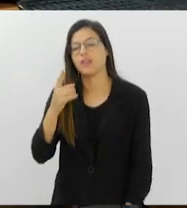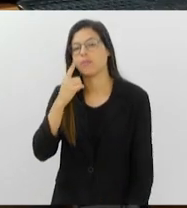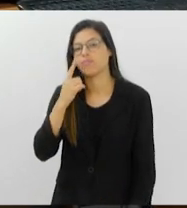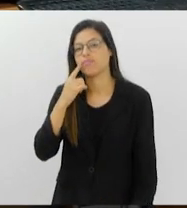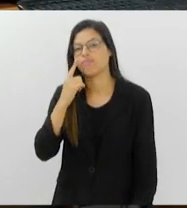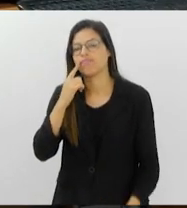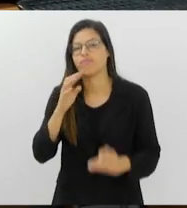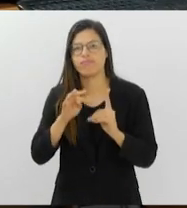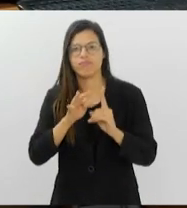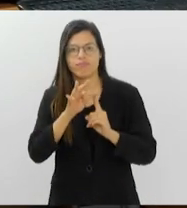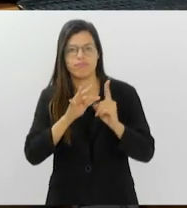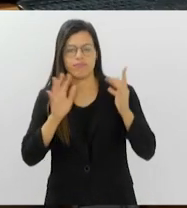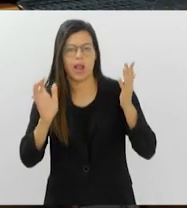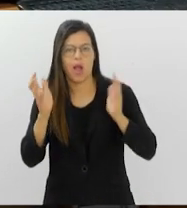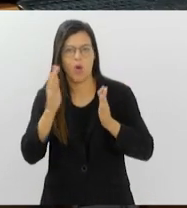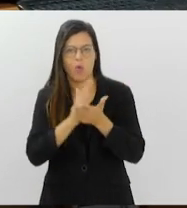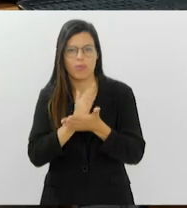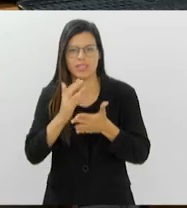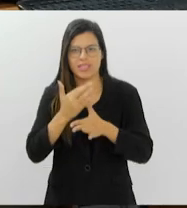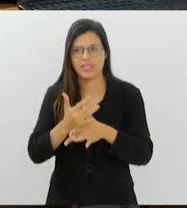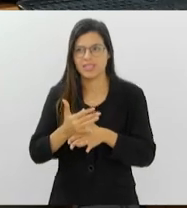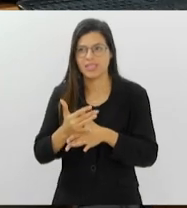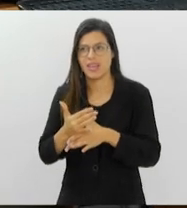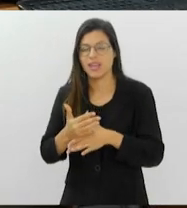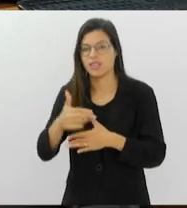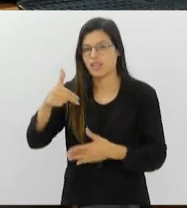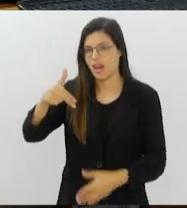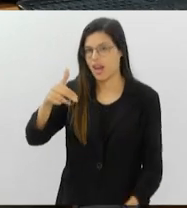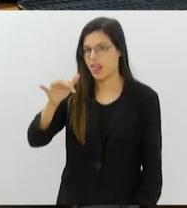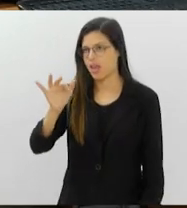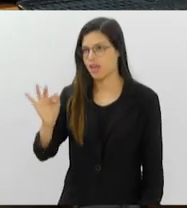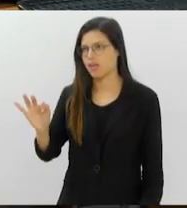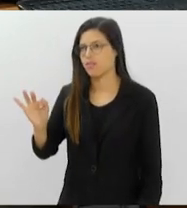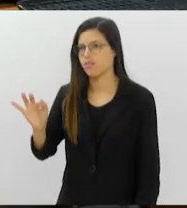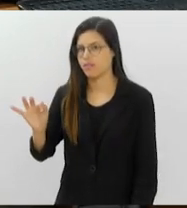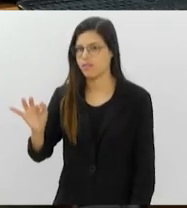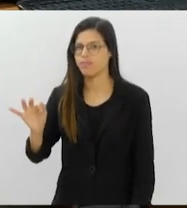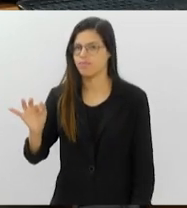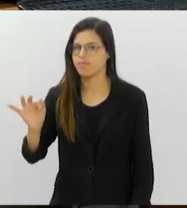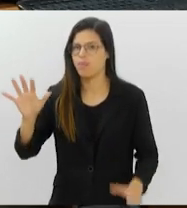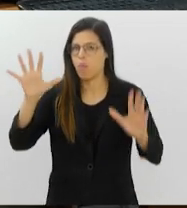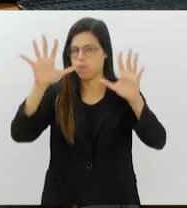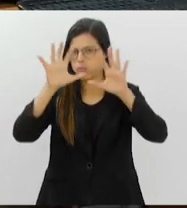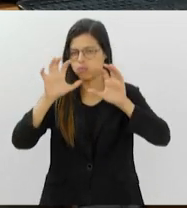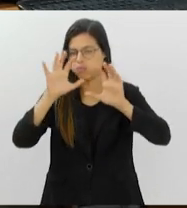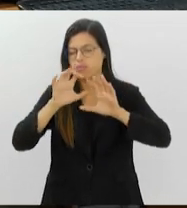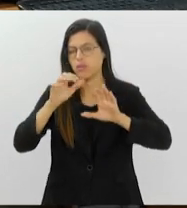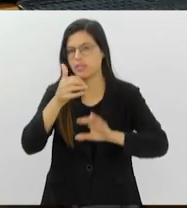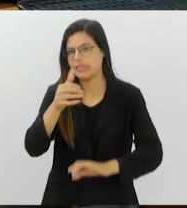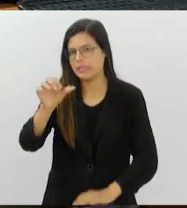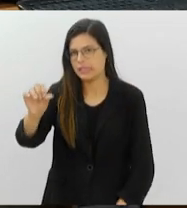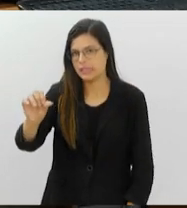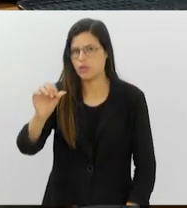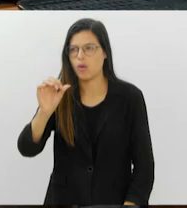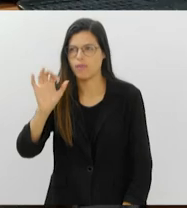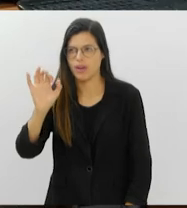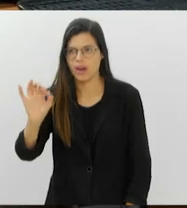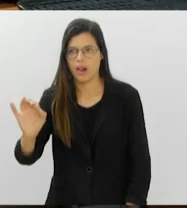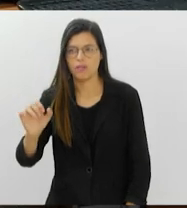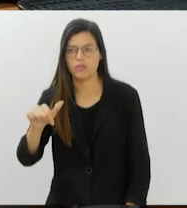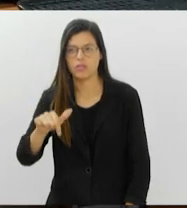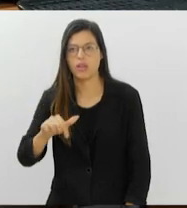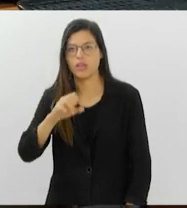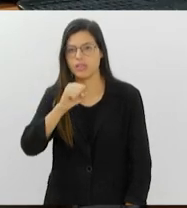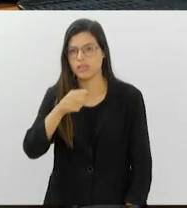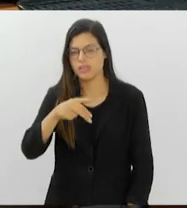algumas cidades do Estado. Aqui na tela, Nova Friburgo está com o tempo nublado, 19 graus nesse momento, Santa